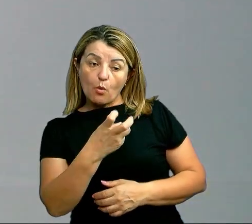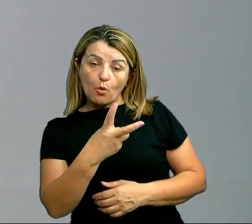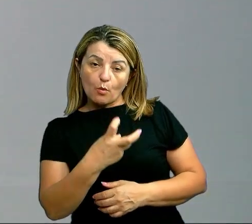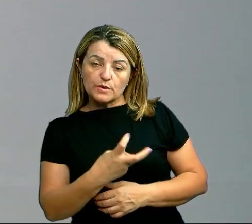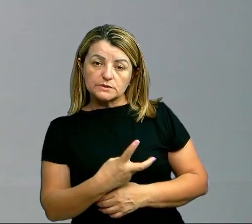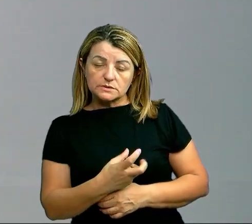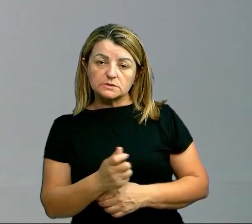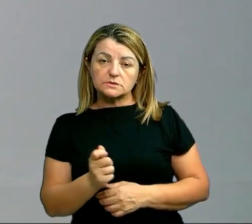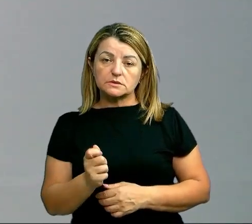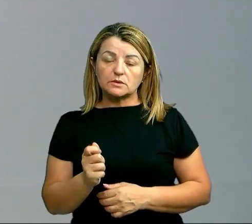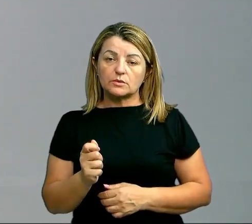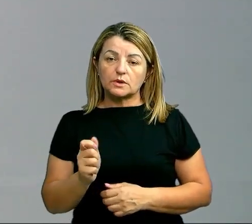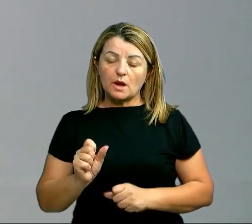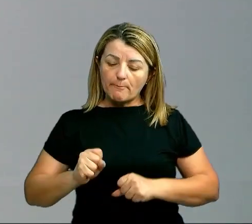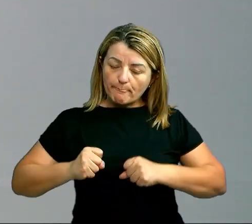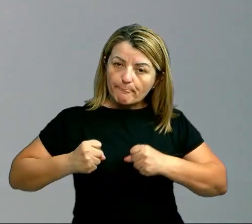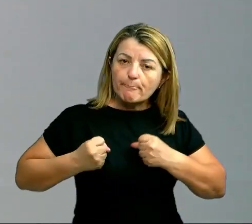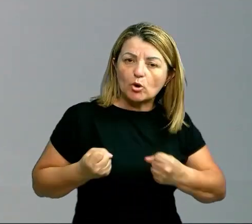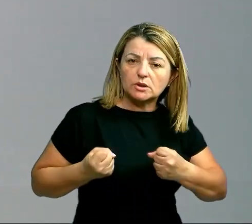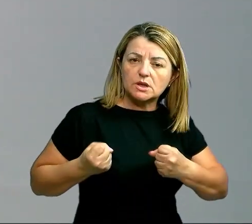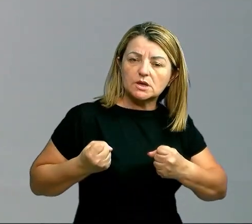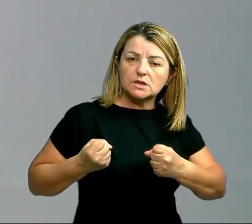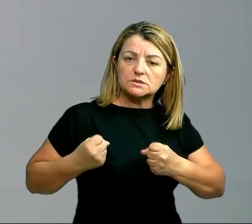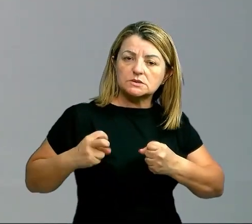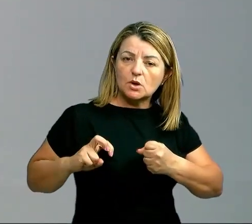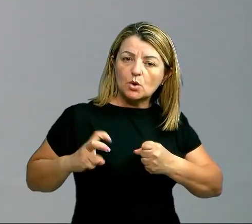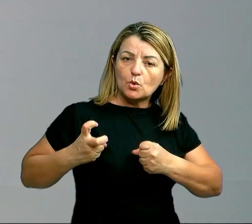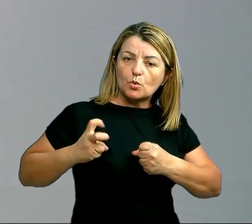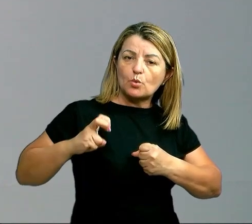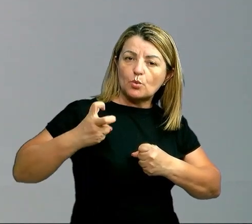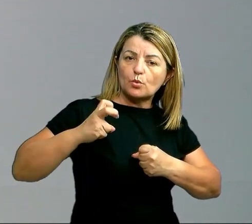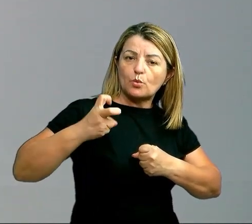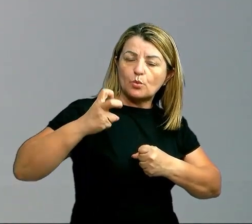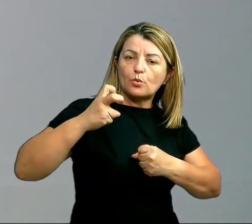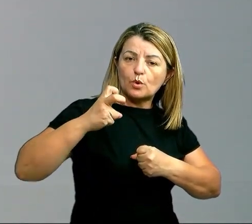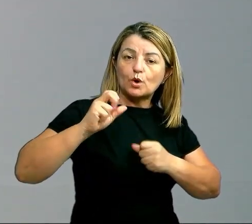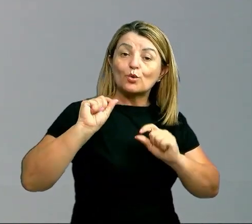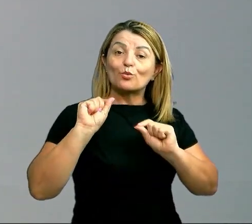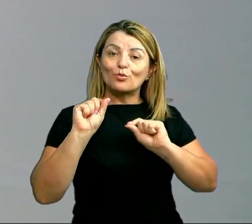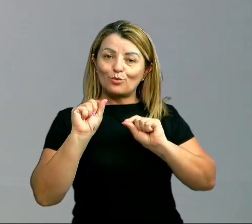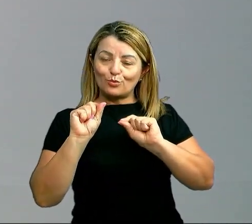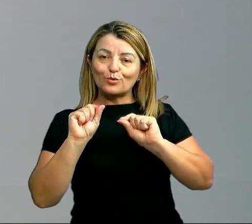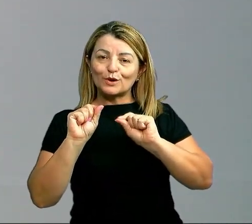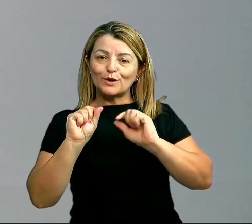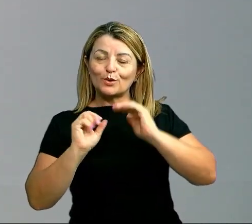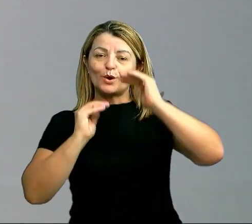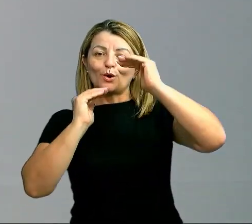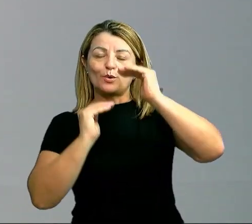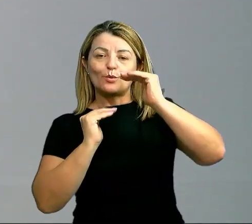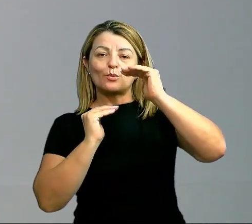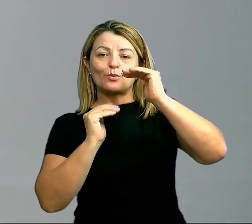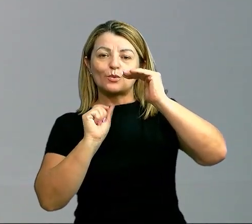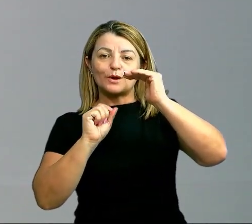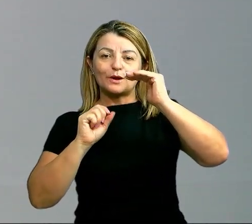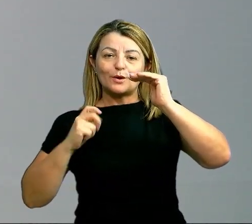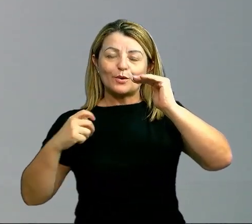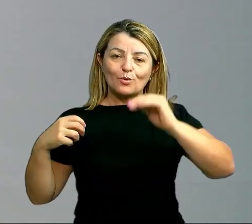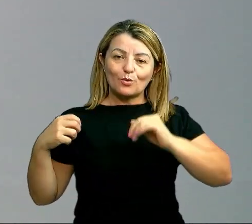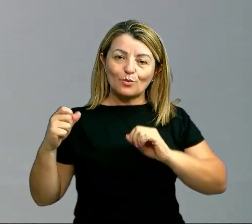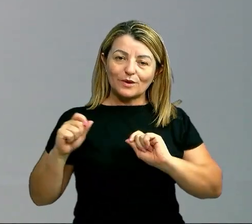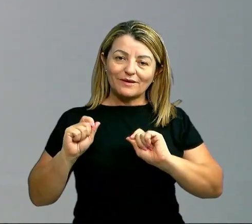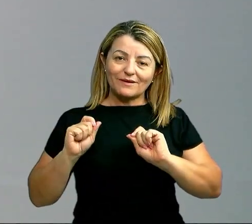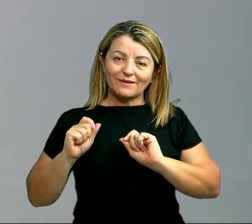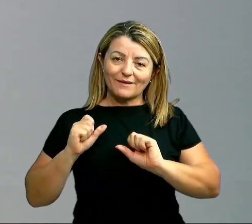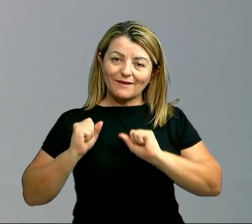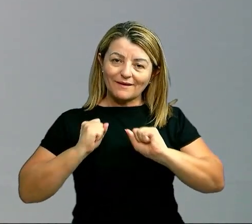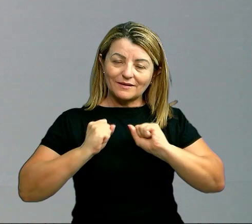potência é mais exercida quando você está subindo uma escada do que correr de 9 a 10 km então se você